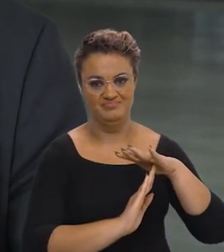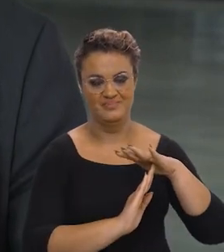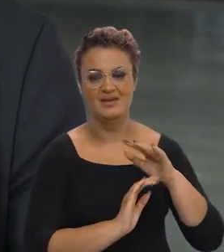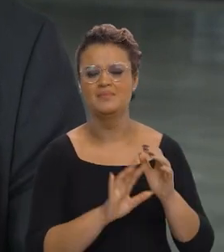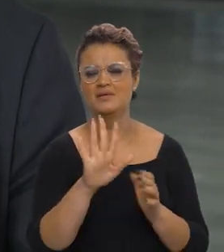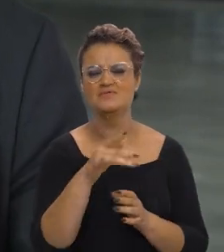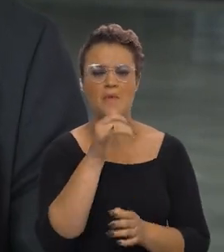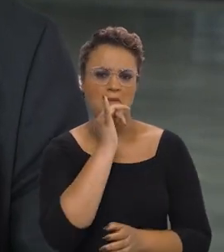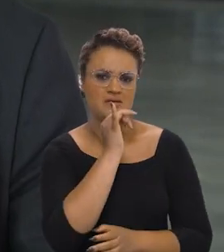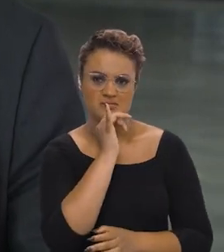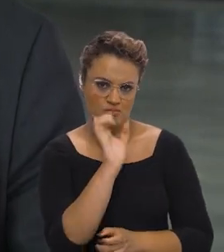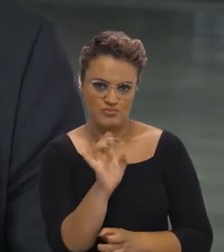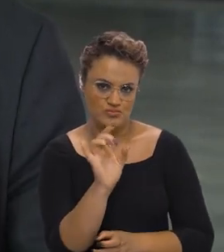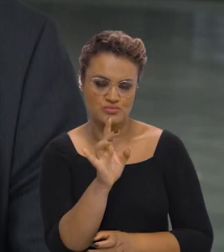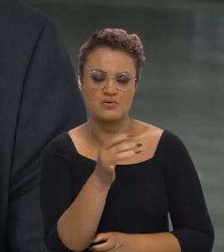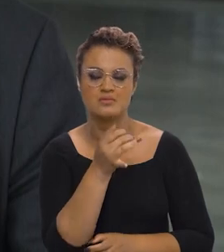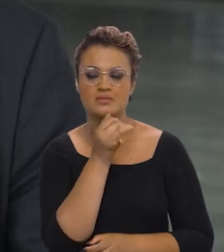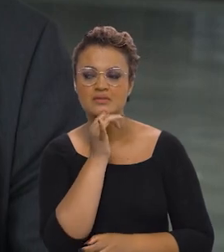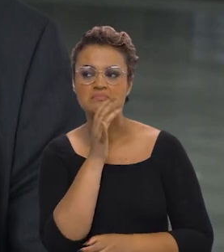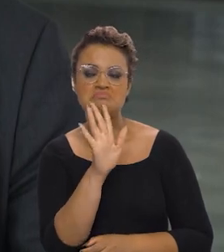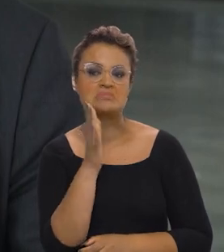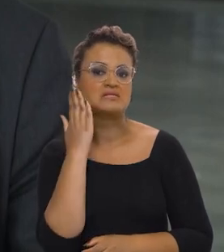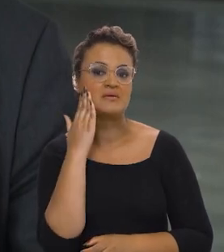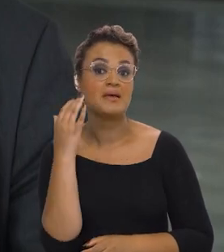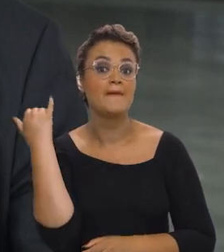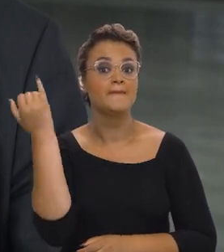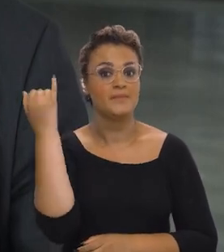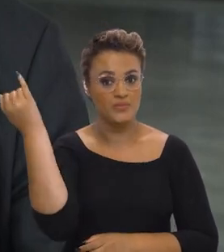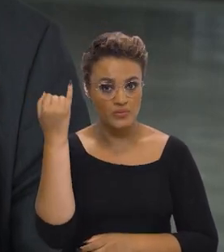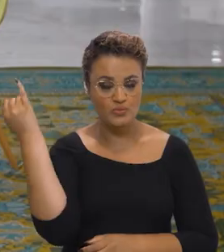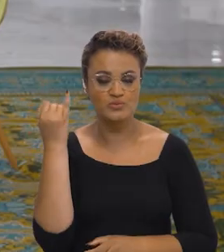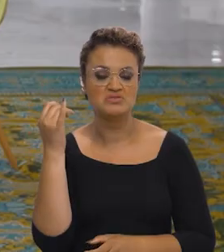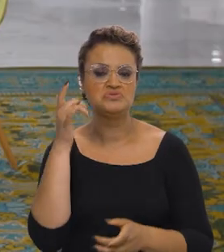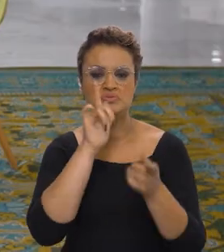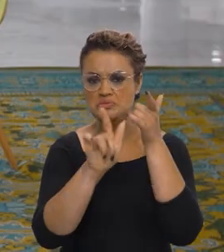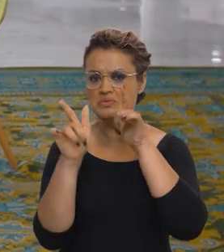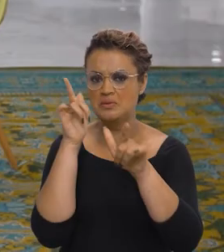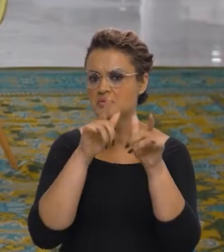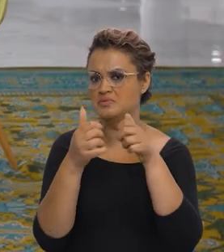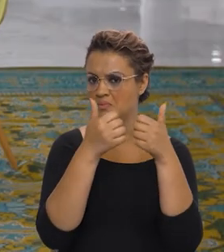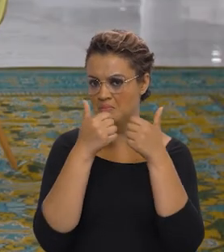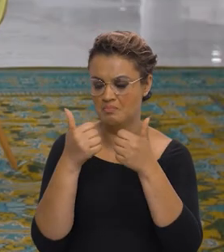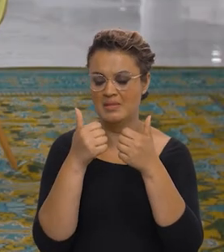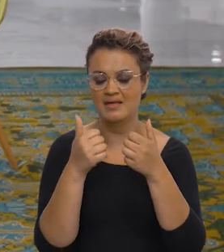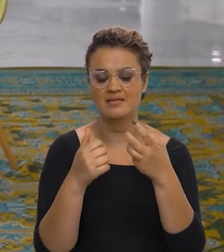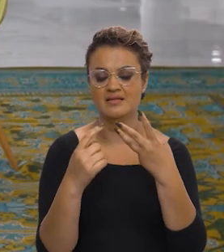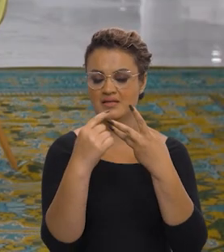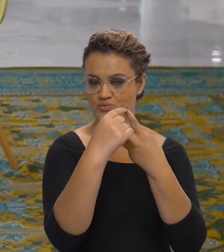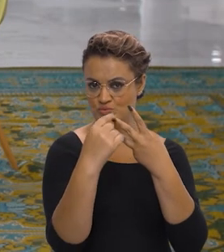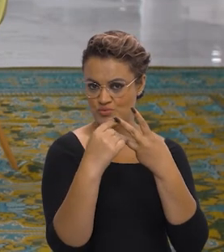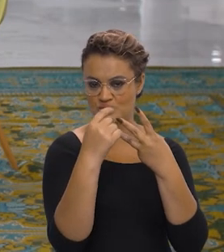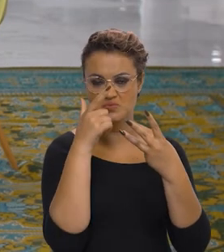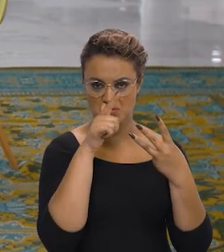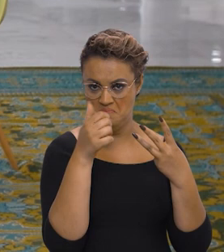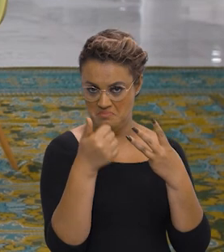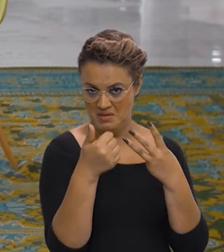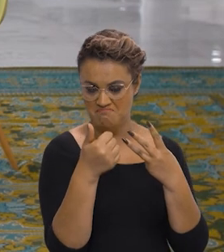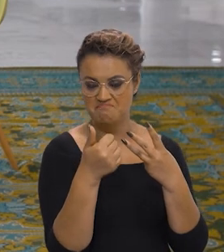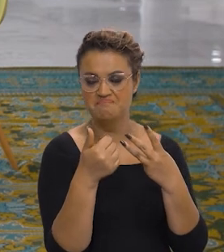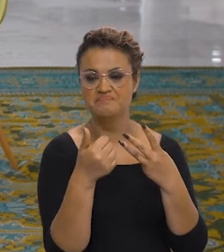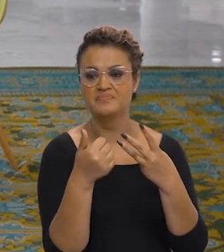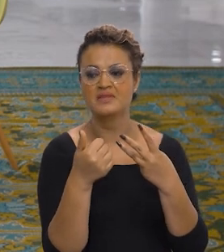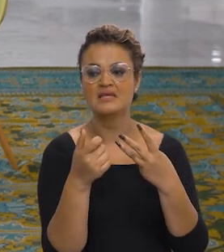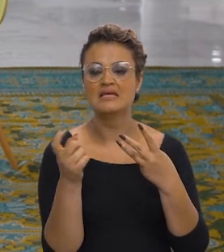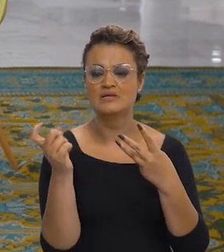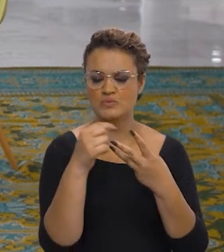Mas só para dar exemplos, assim, da importância e do sucesso dos dois primeiros PACs,